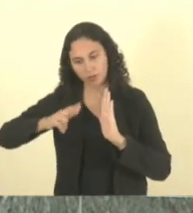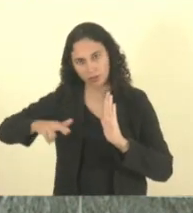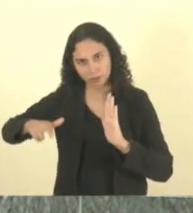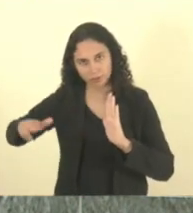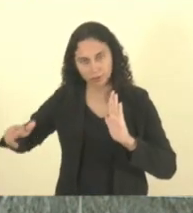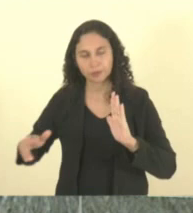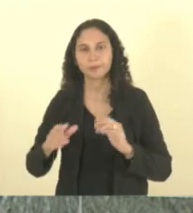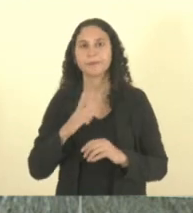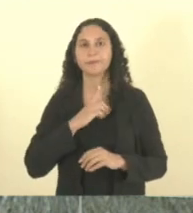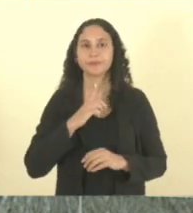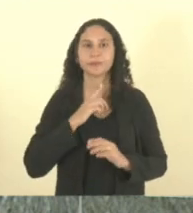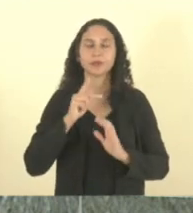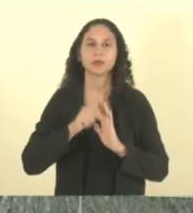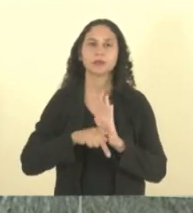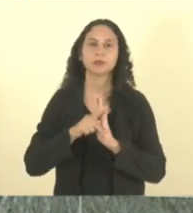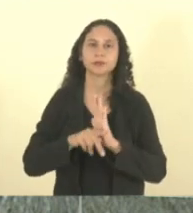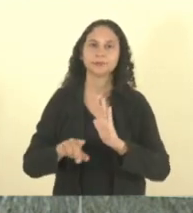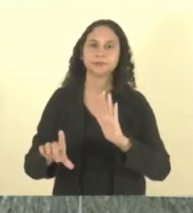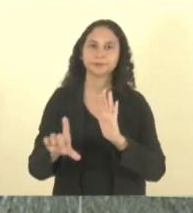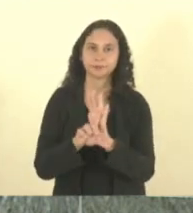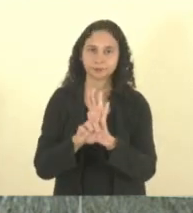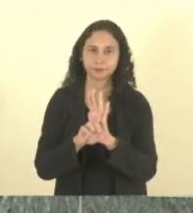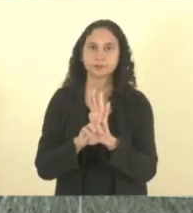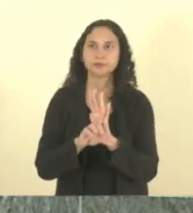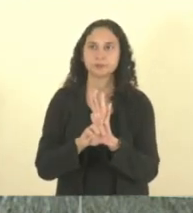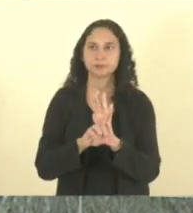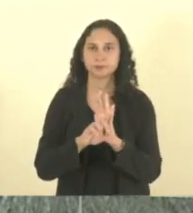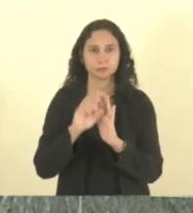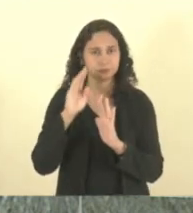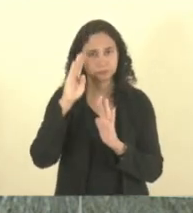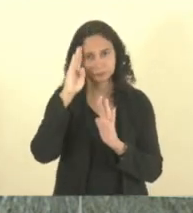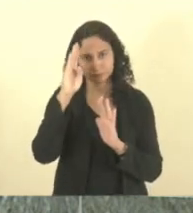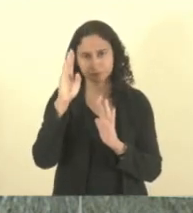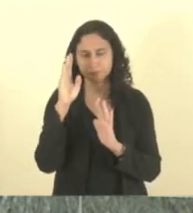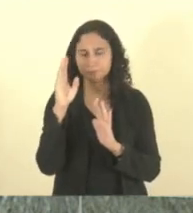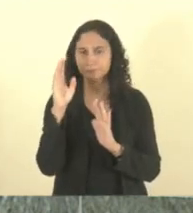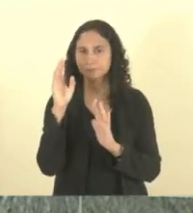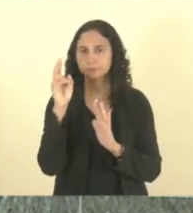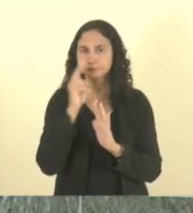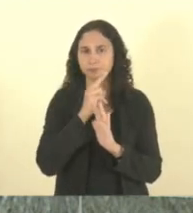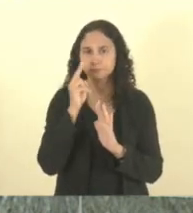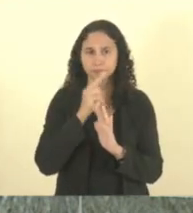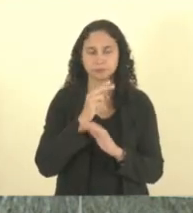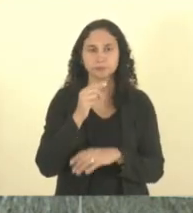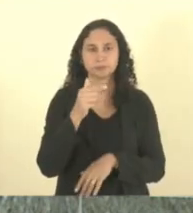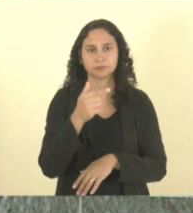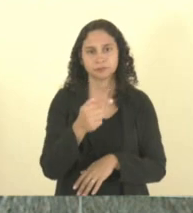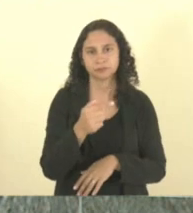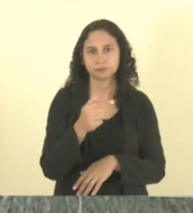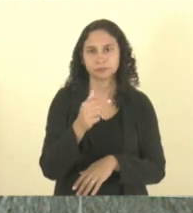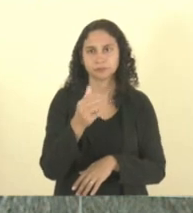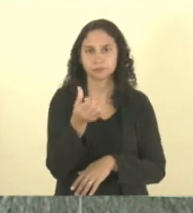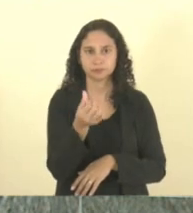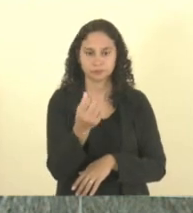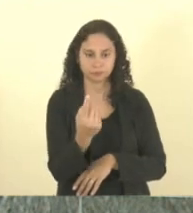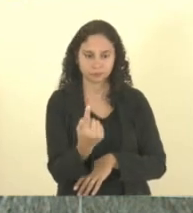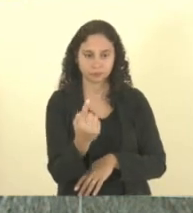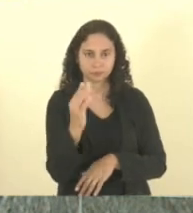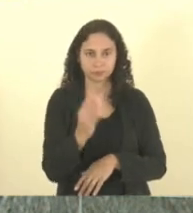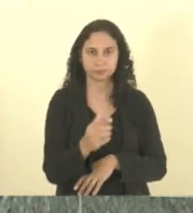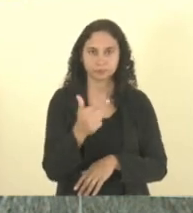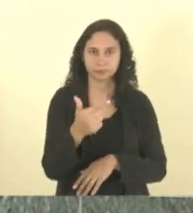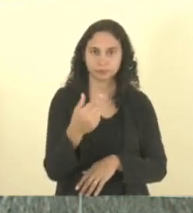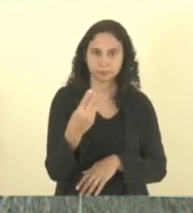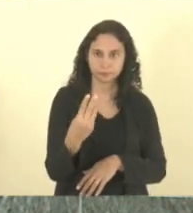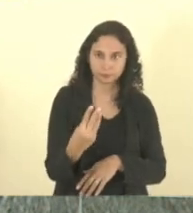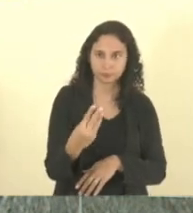Nós temos o projeto de lei, as prioridades, o projeto de lei 761-23, que é de autoria